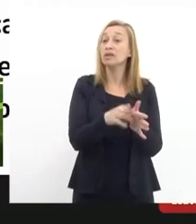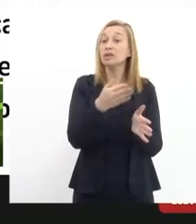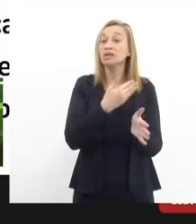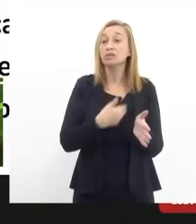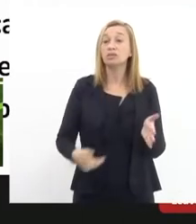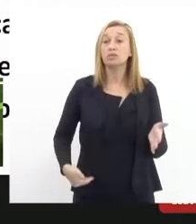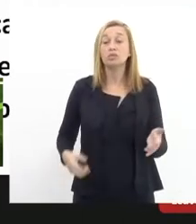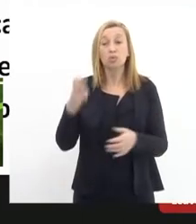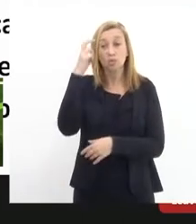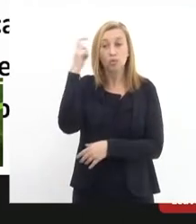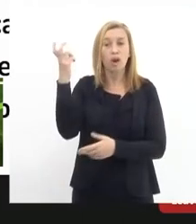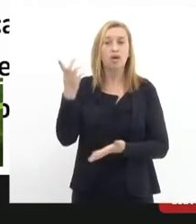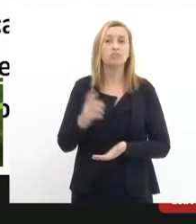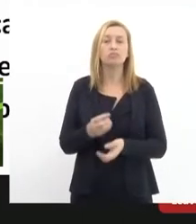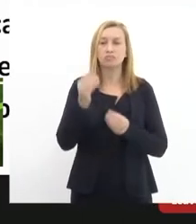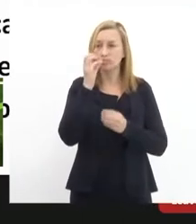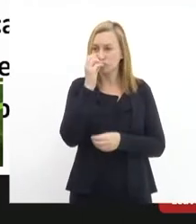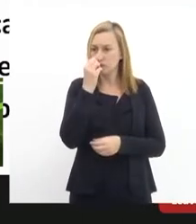jogado no lixo.